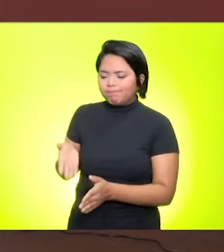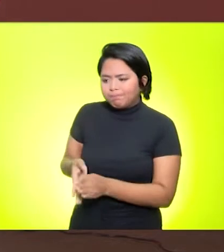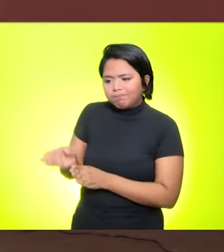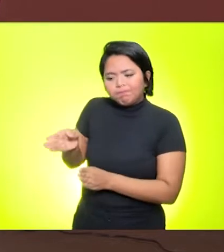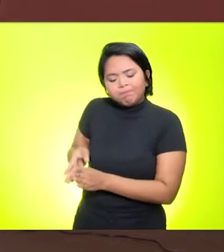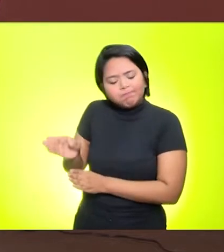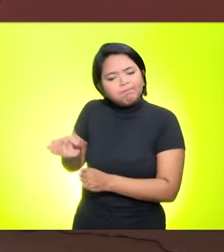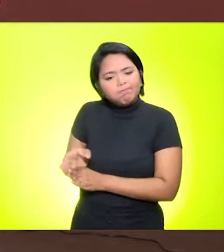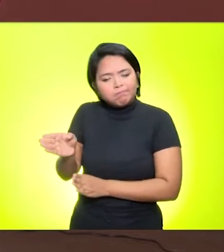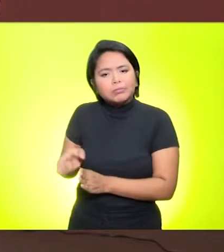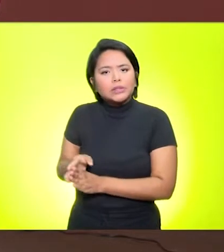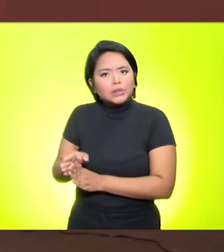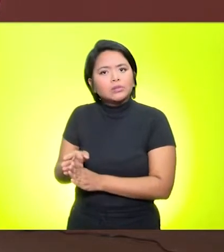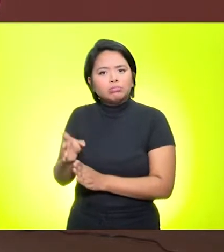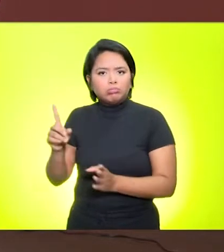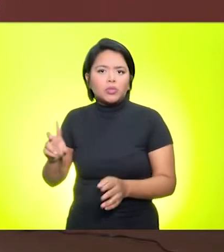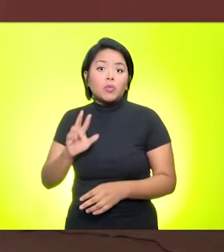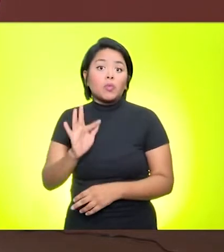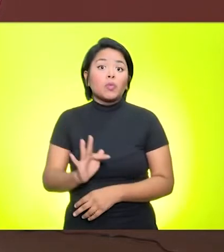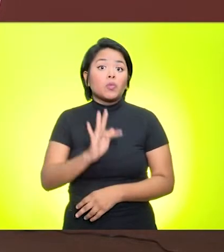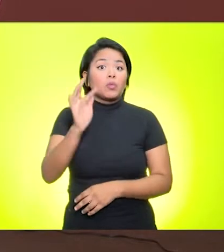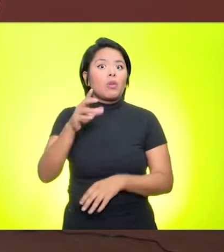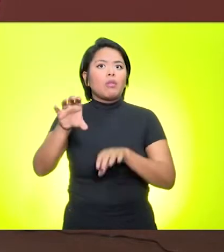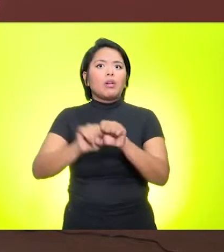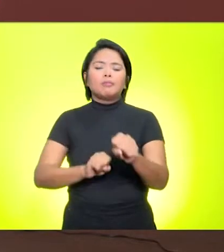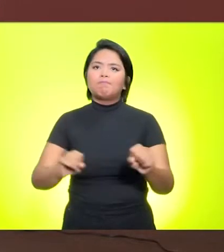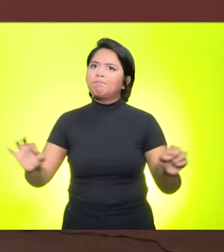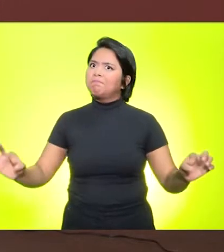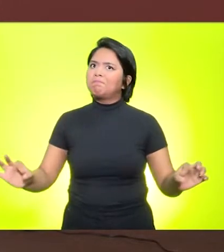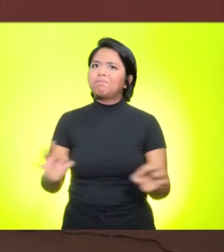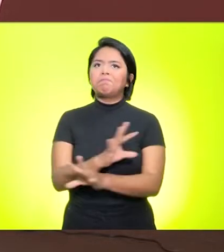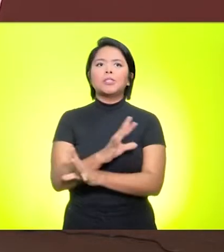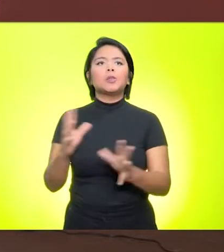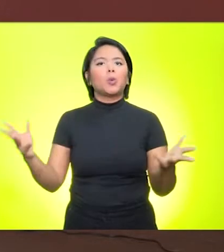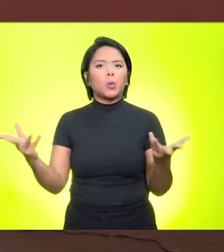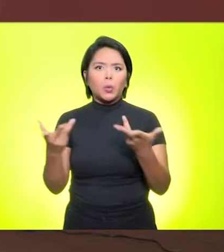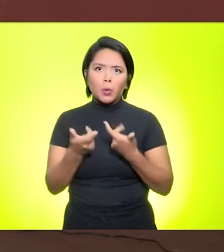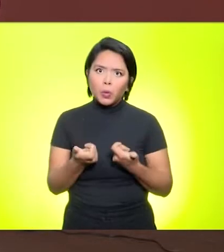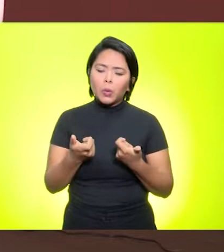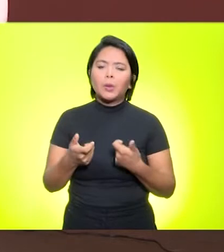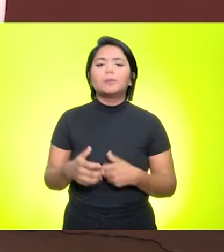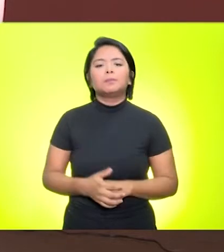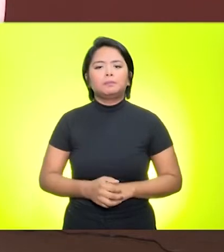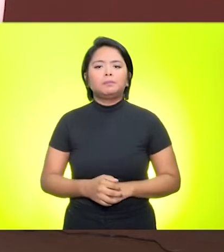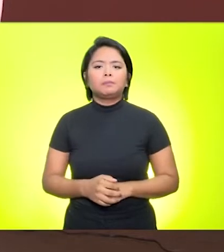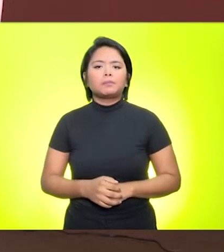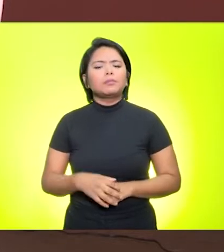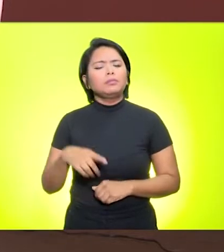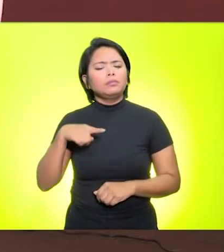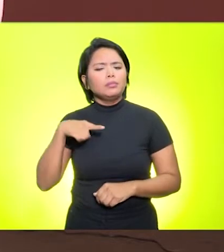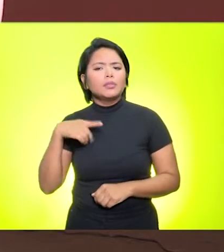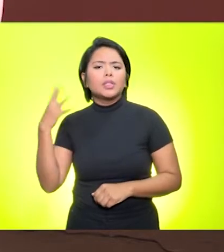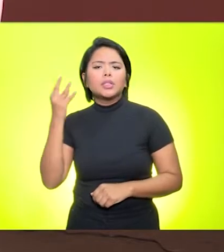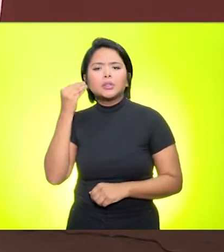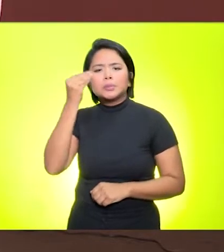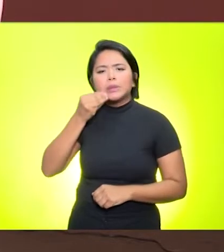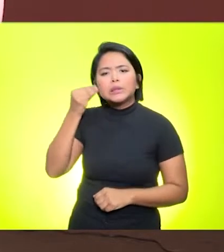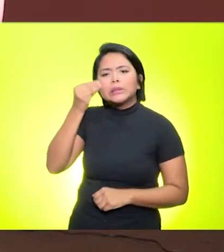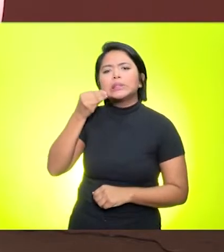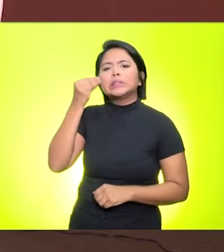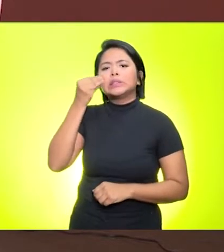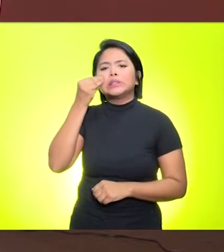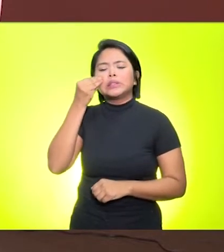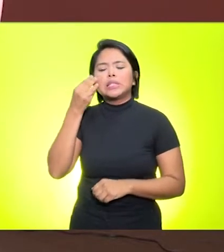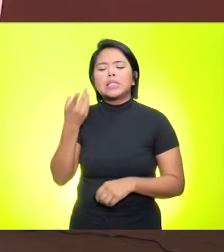com certeza ele vai sair da universidade muito mais preparado. Então, há esse nível, dessas experiências de